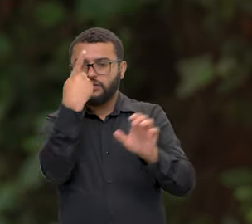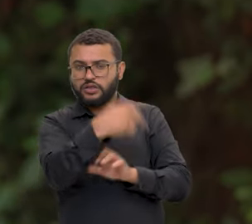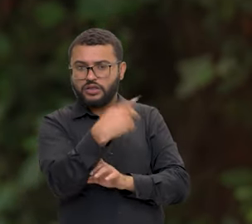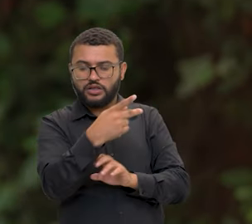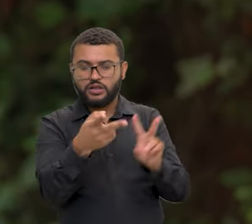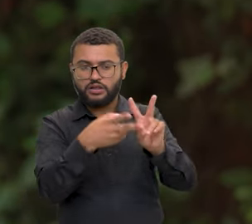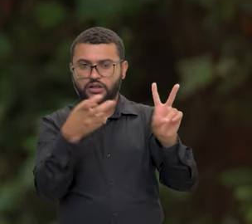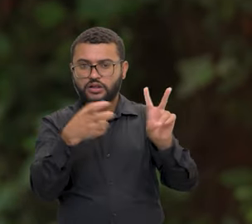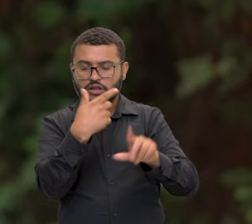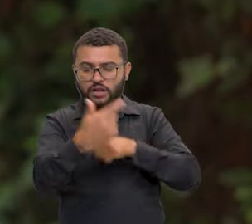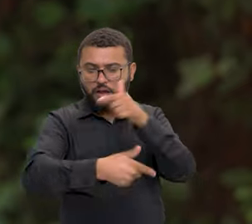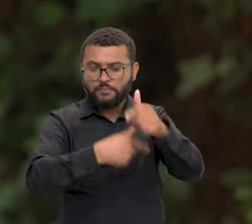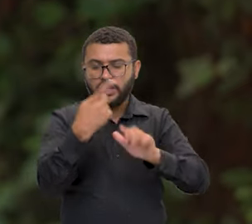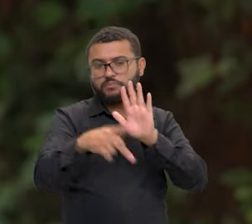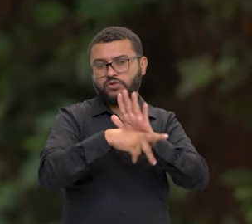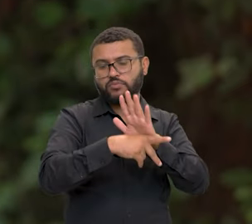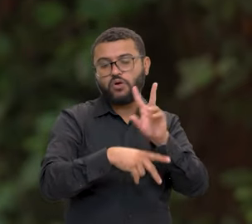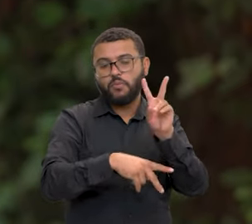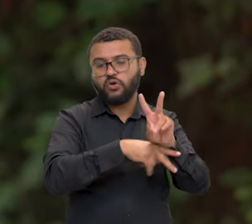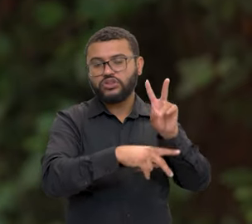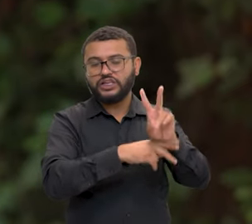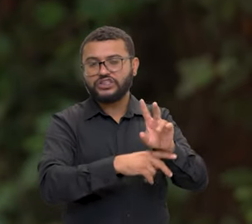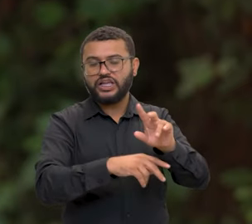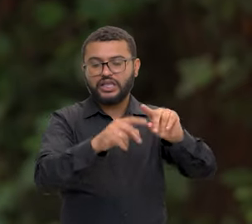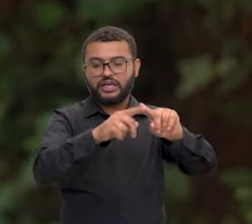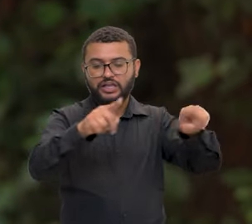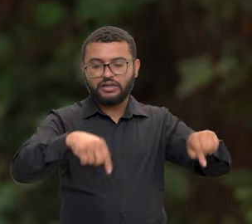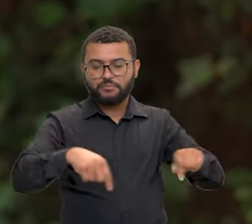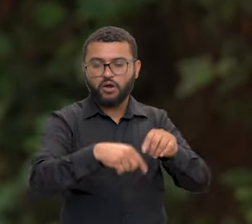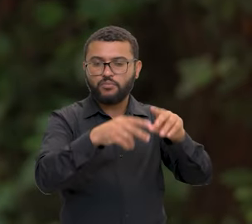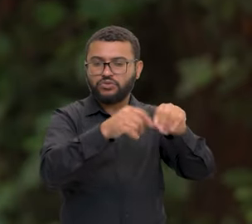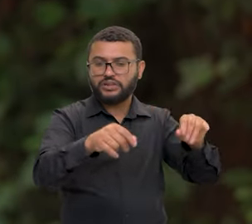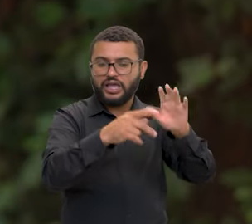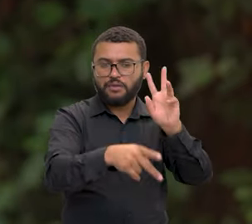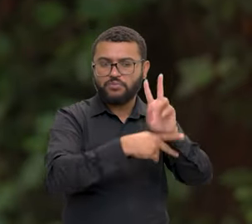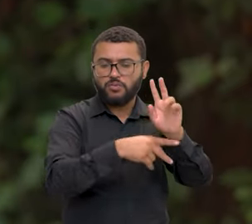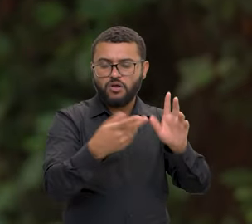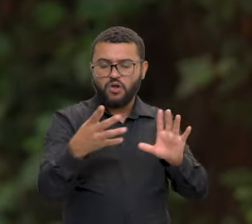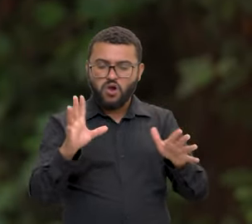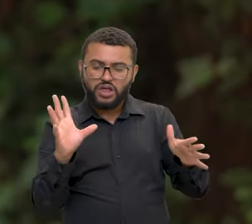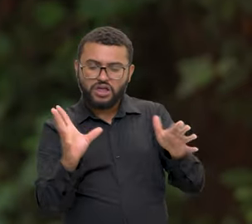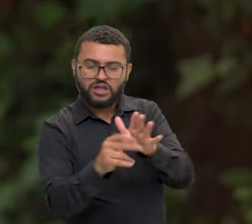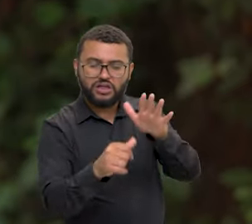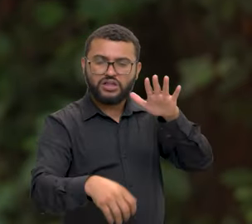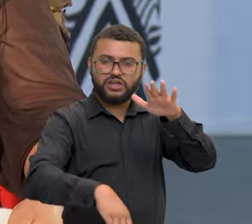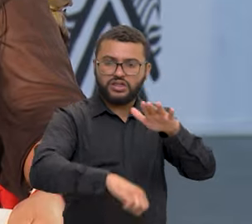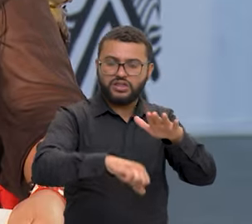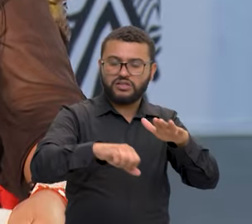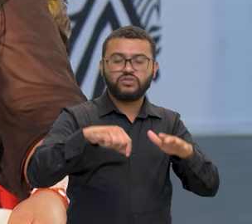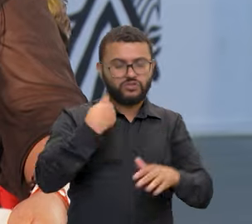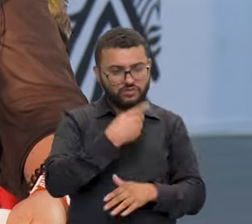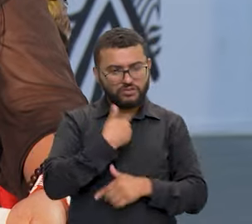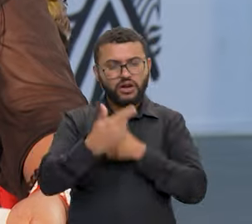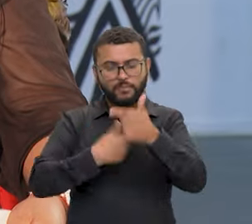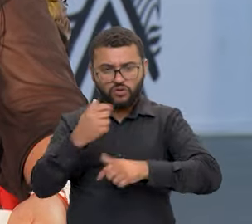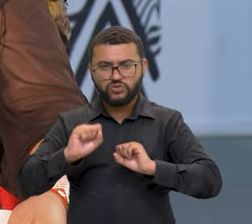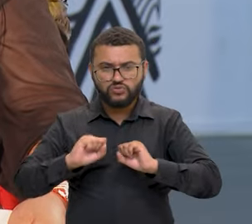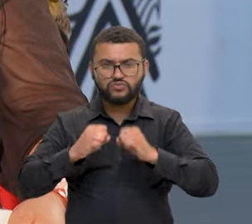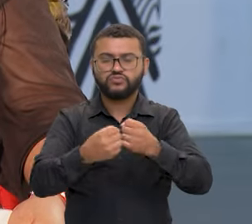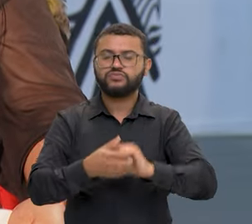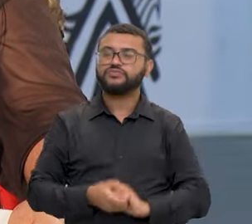e as ações para proteger suas terras de invasões e exploração ilegal foram reforçadas. A gente